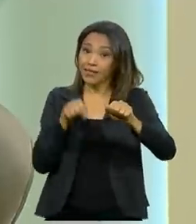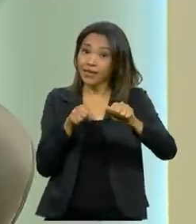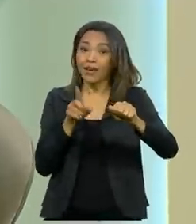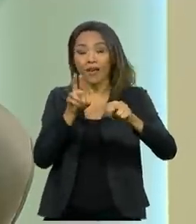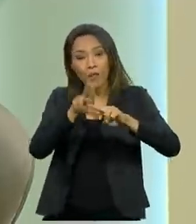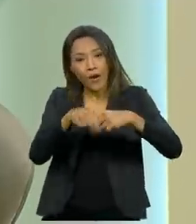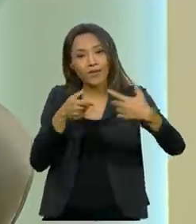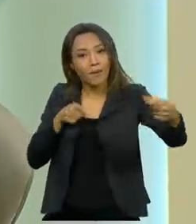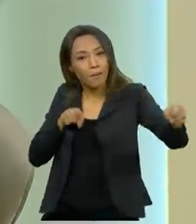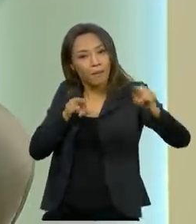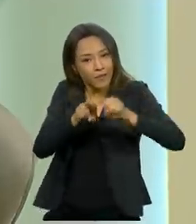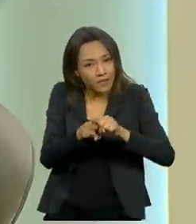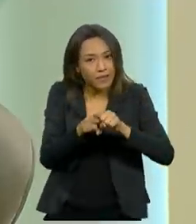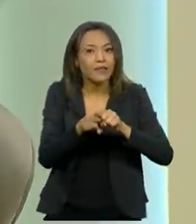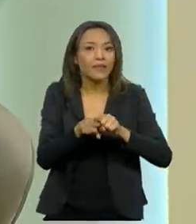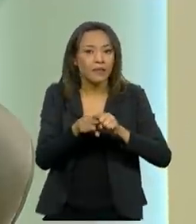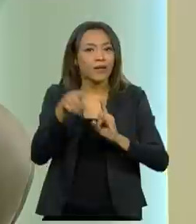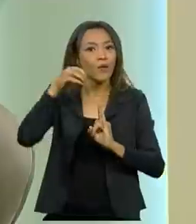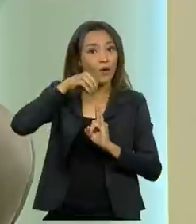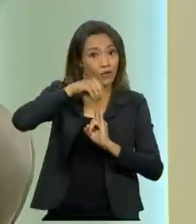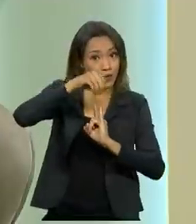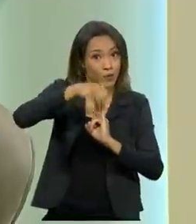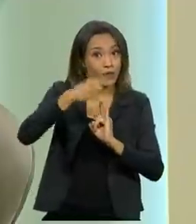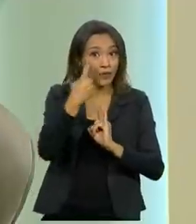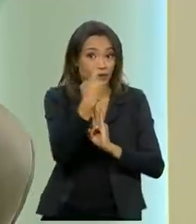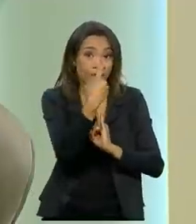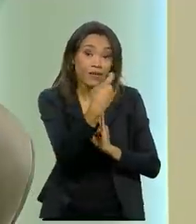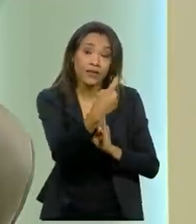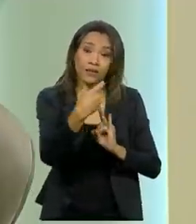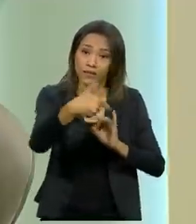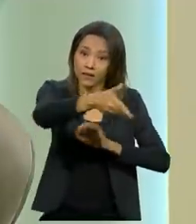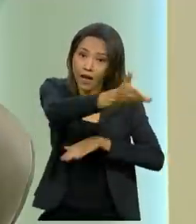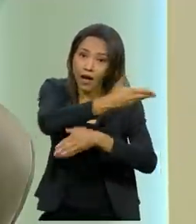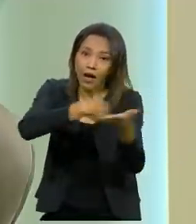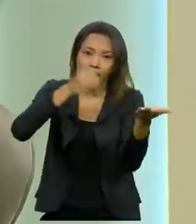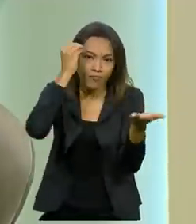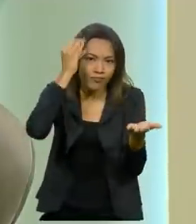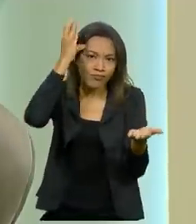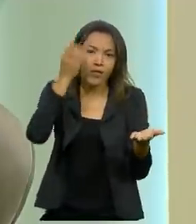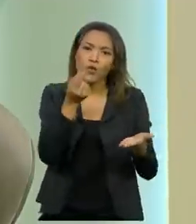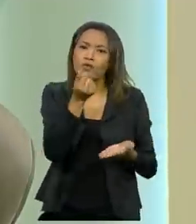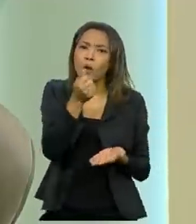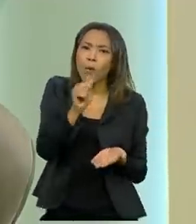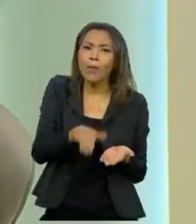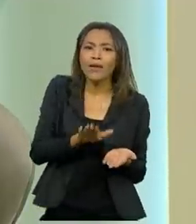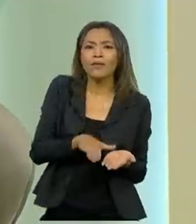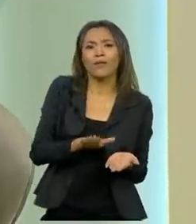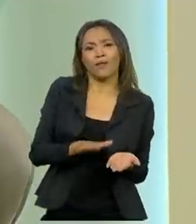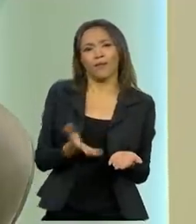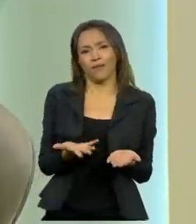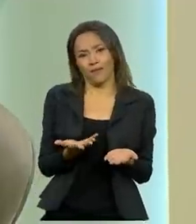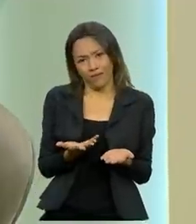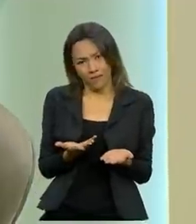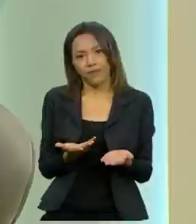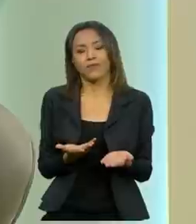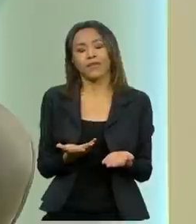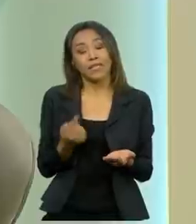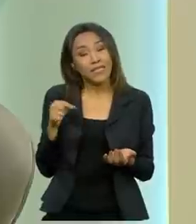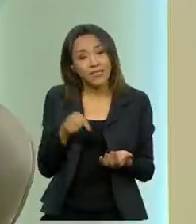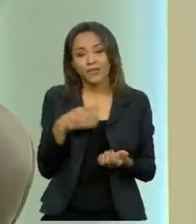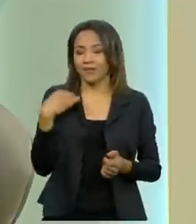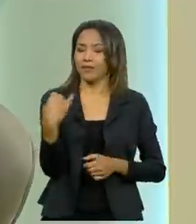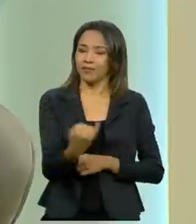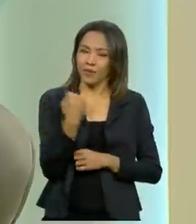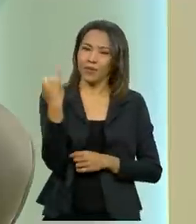parceria com a Fiocruz, ele é bastante interessante, né? Um preço menor do que 4 dólares por dose. E isso é